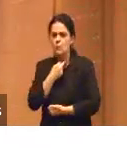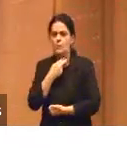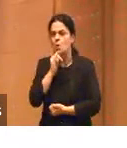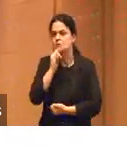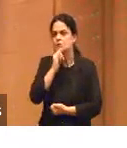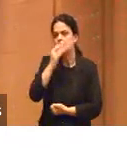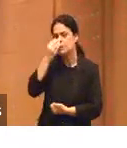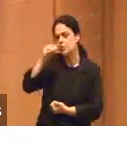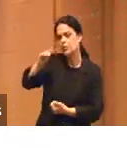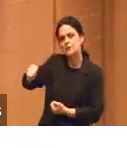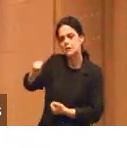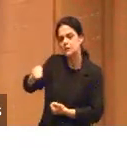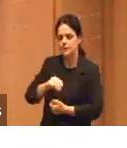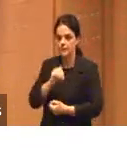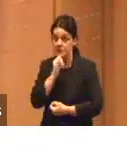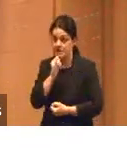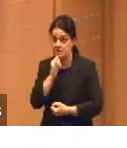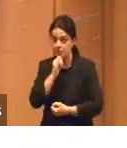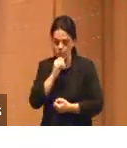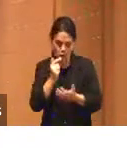por exemplo, eu não assinei o livro com ele.